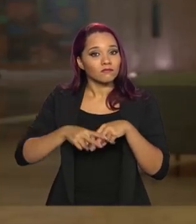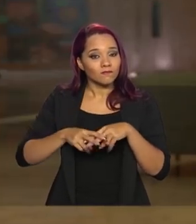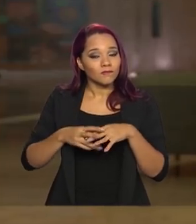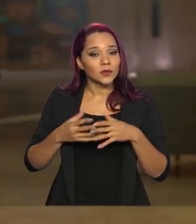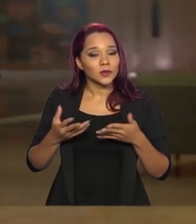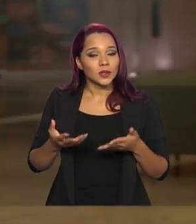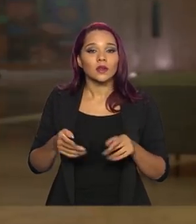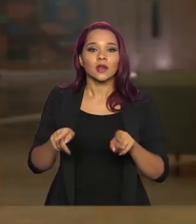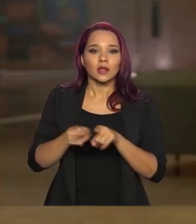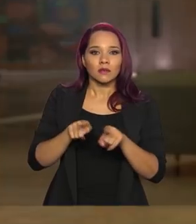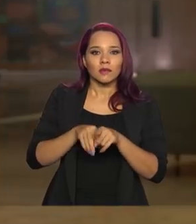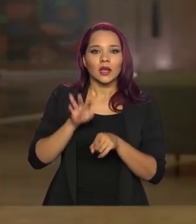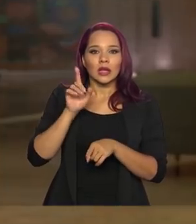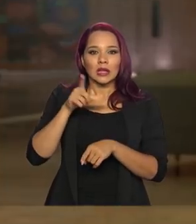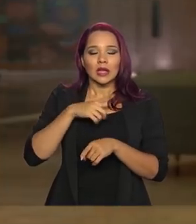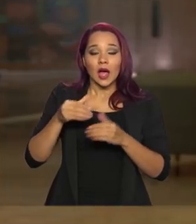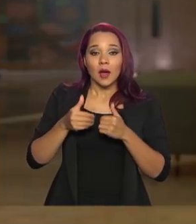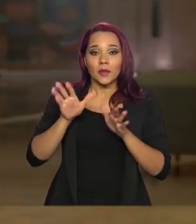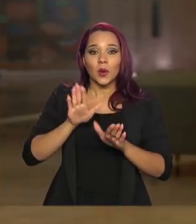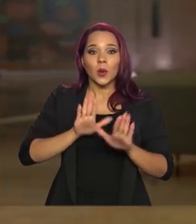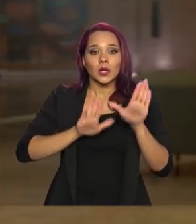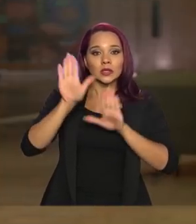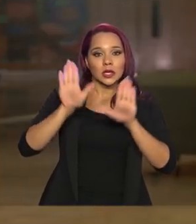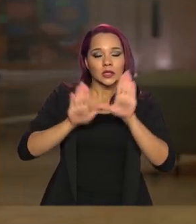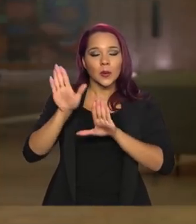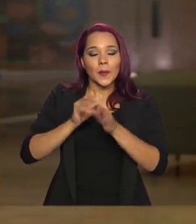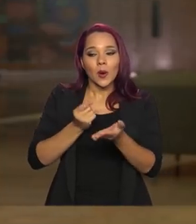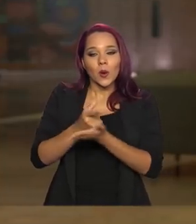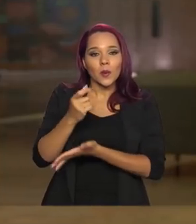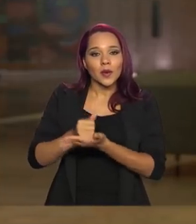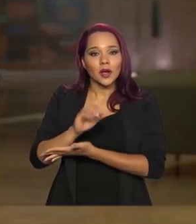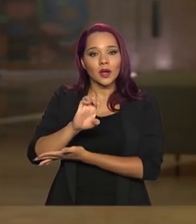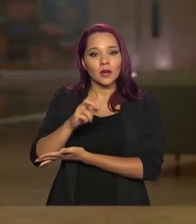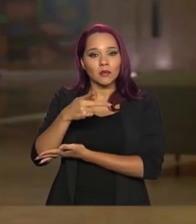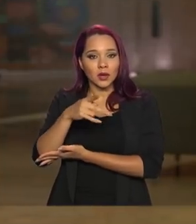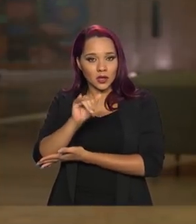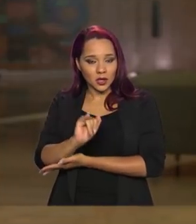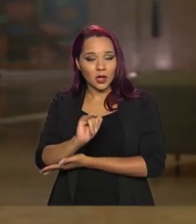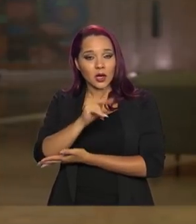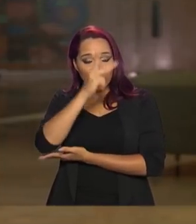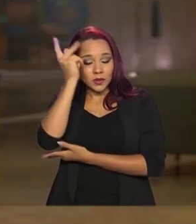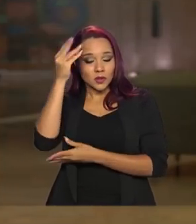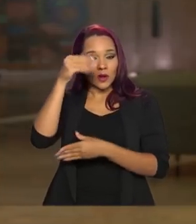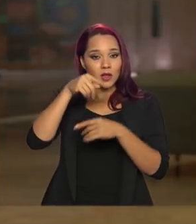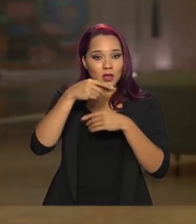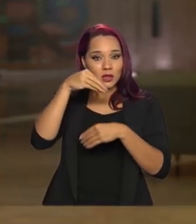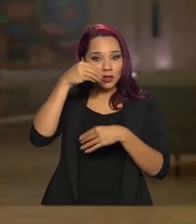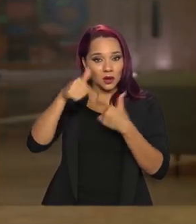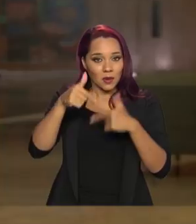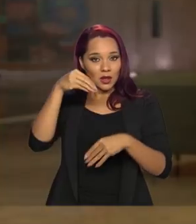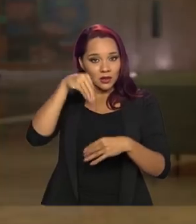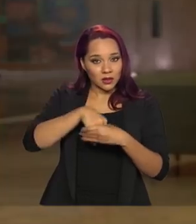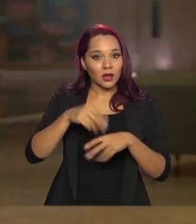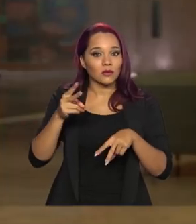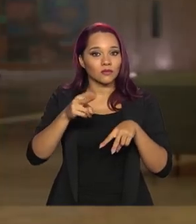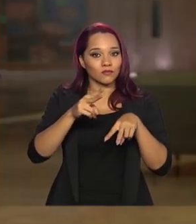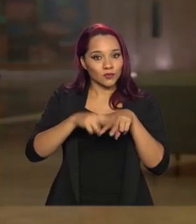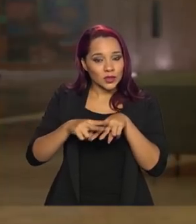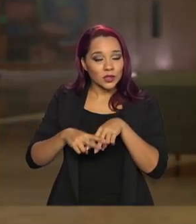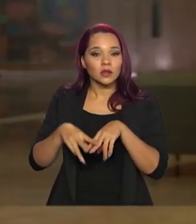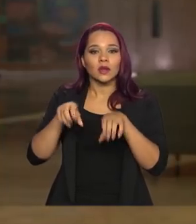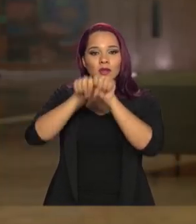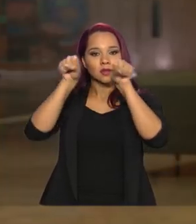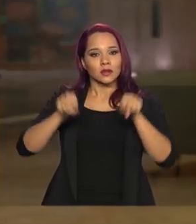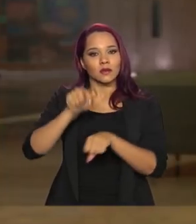o DPEM abriu licitação para aquisição de EPIs, para os agentes, para distribuir inclusive para os estados. No sistema